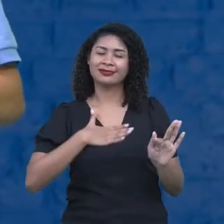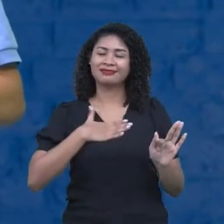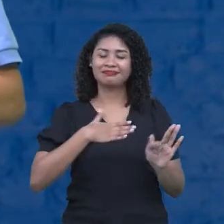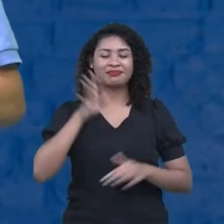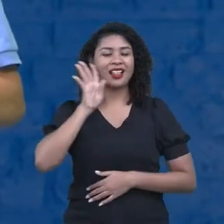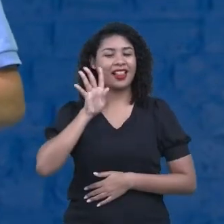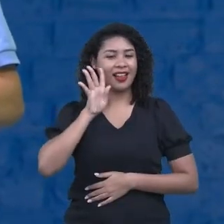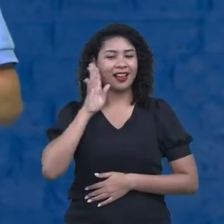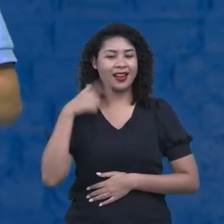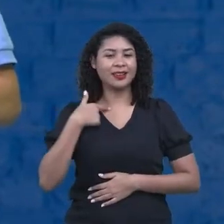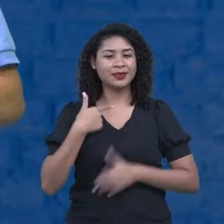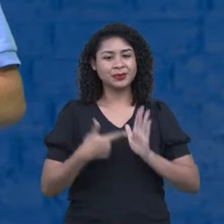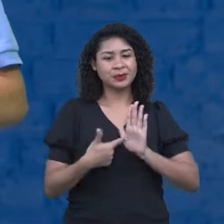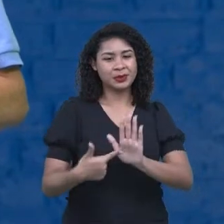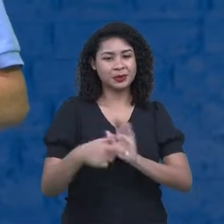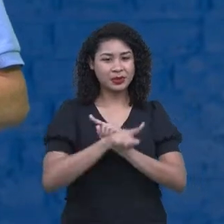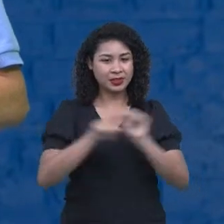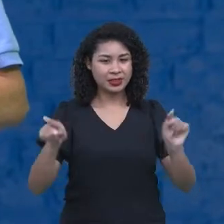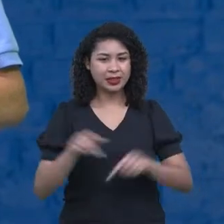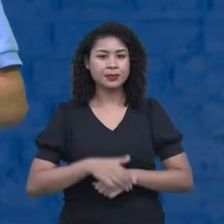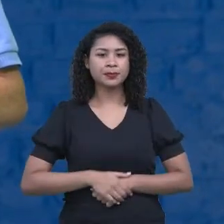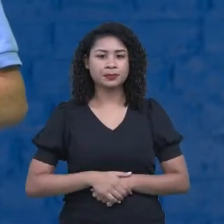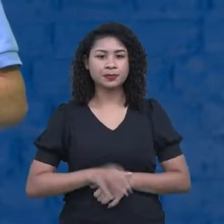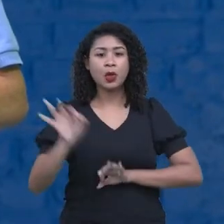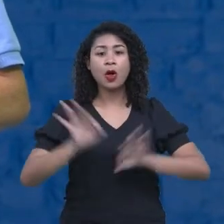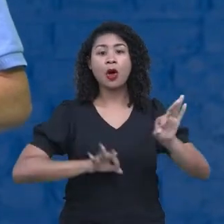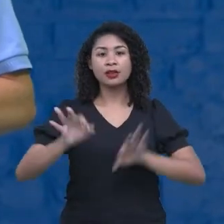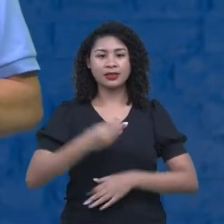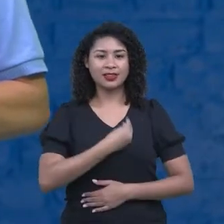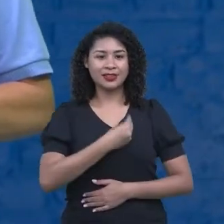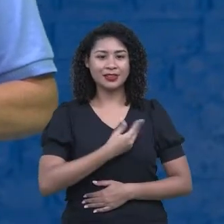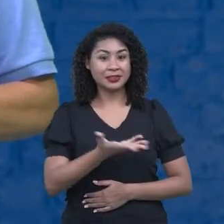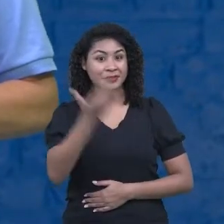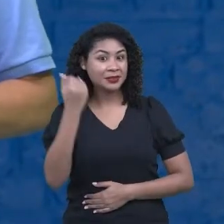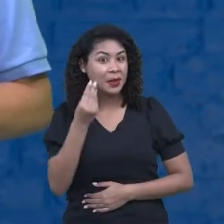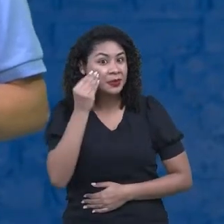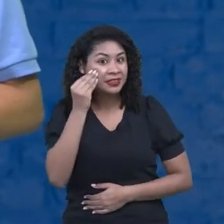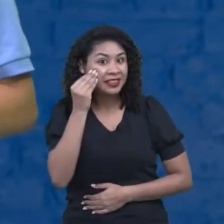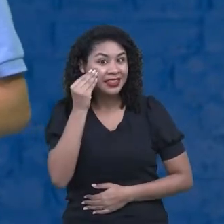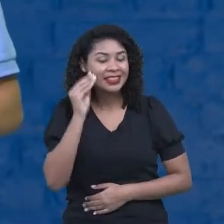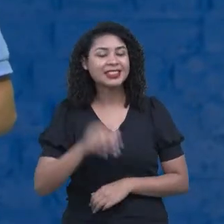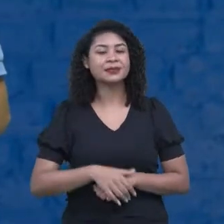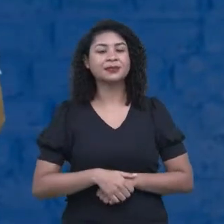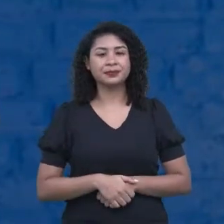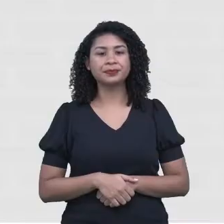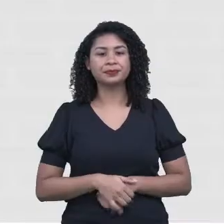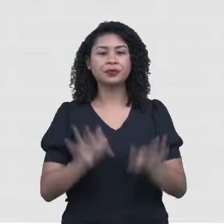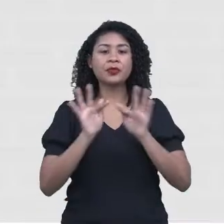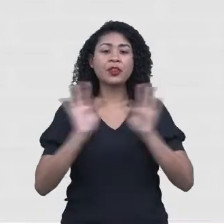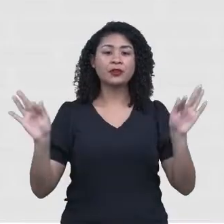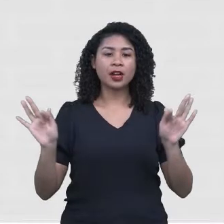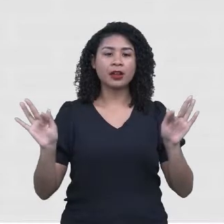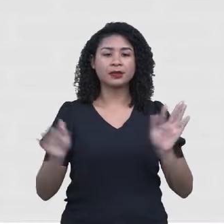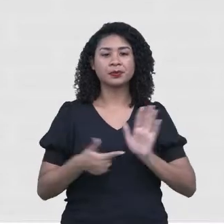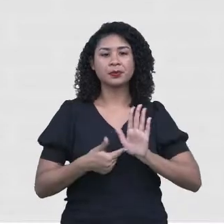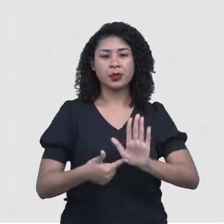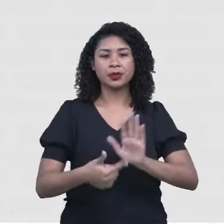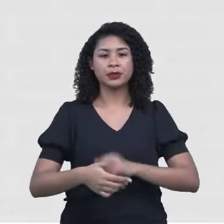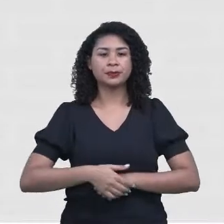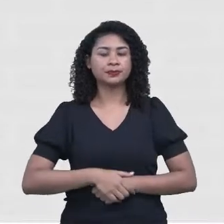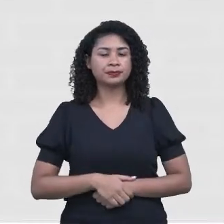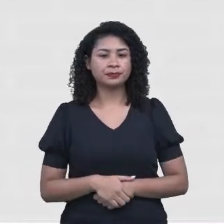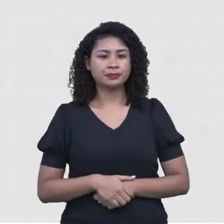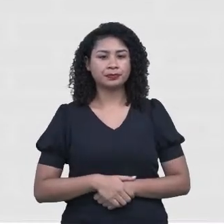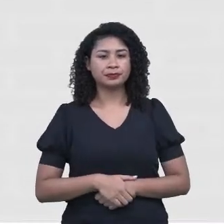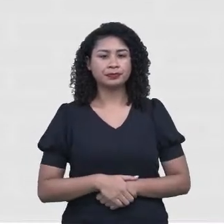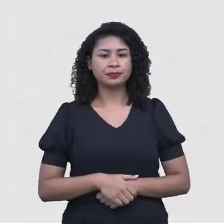trouxe para vocês. Projeto de vida, sobre o projeto de vida. Vamos ver? Então, ele fala o seguinte, a intenção